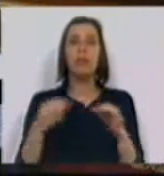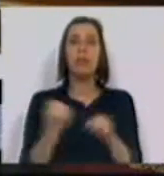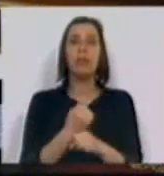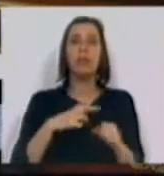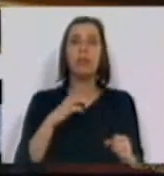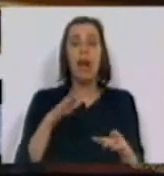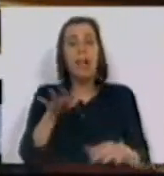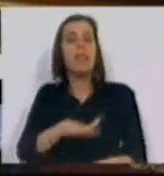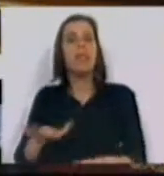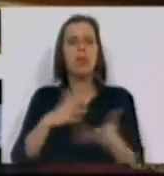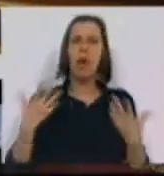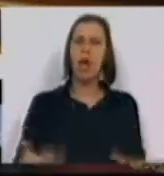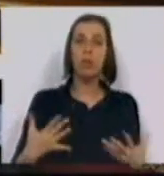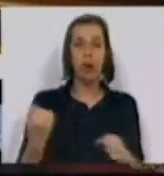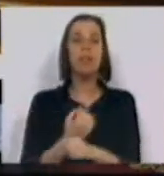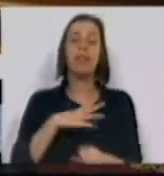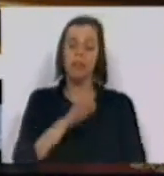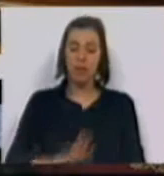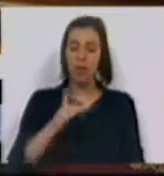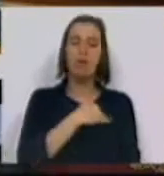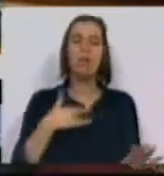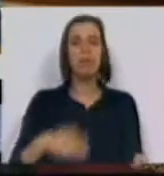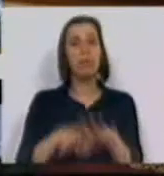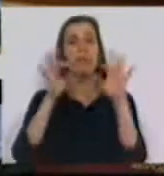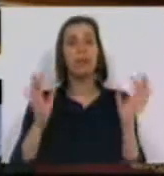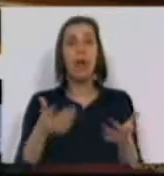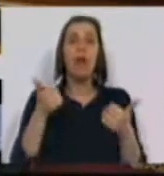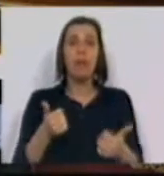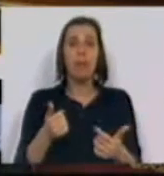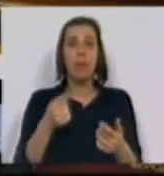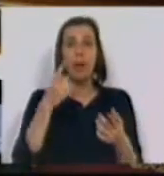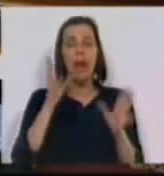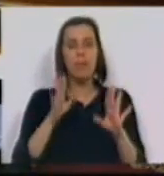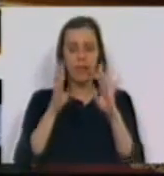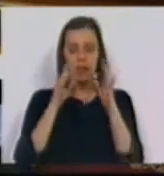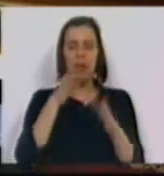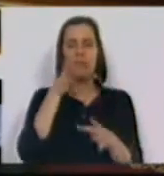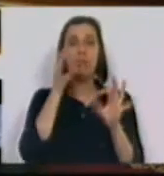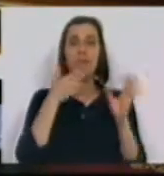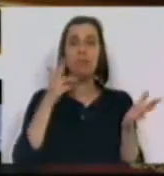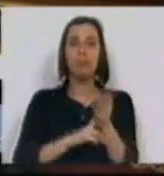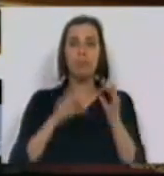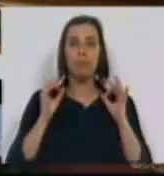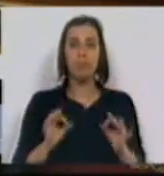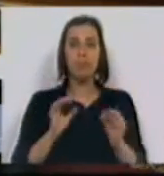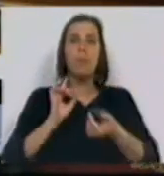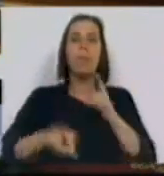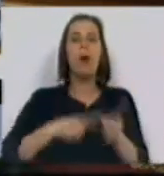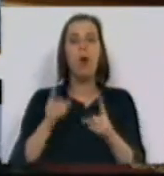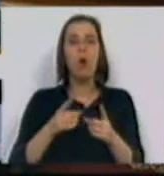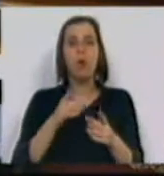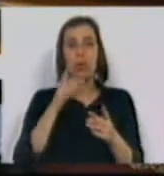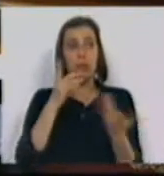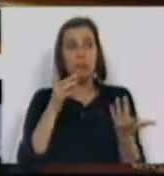situação atual do Serviço Nacional de Saúde. E convém recentrar aqui as coisas porque verdadeiramente aquilo que é